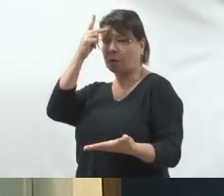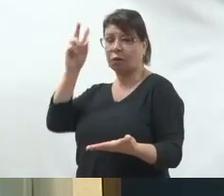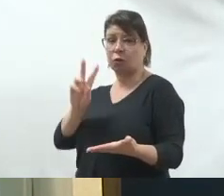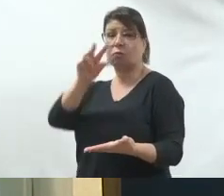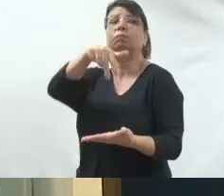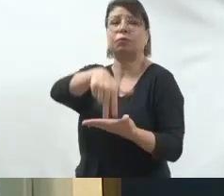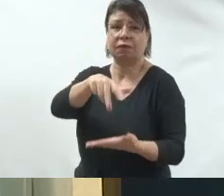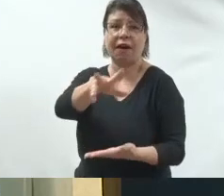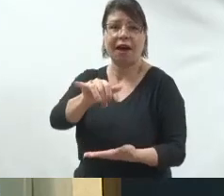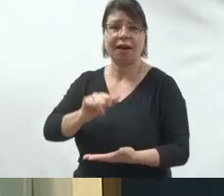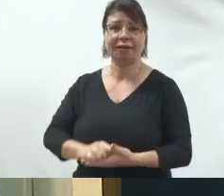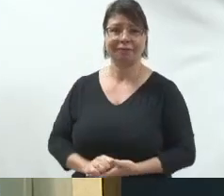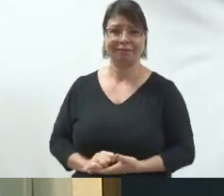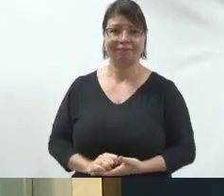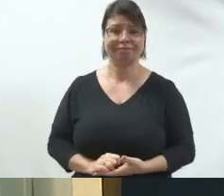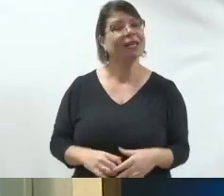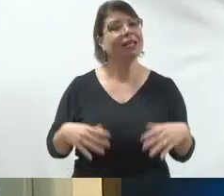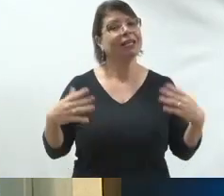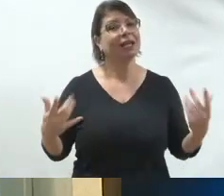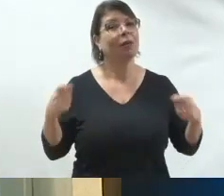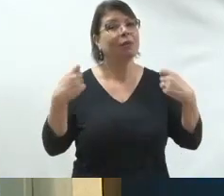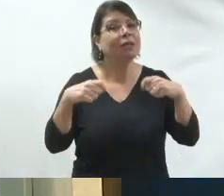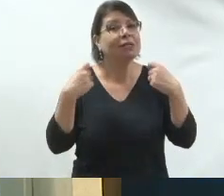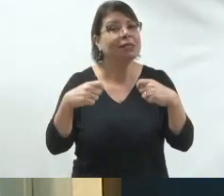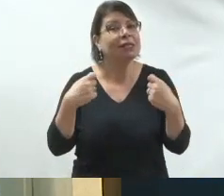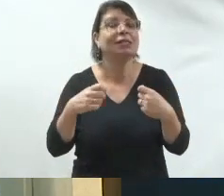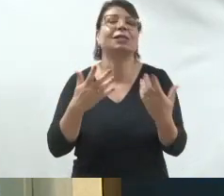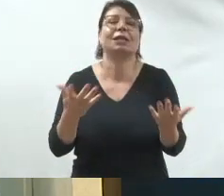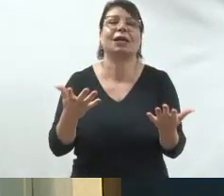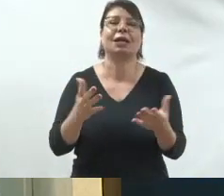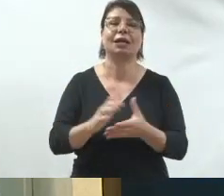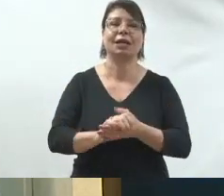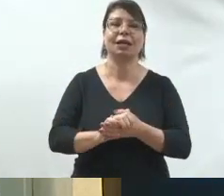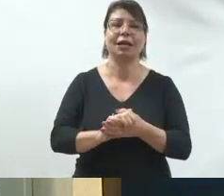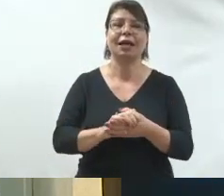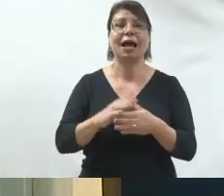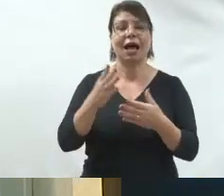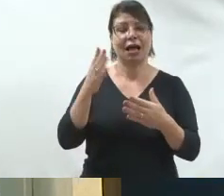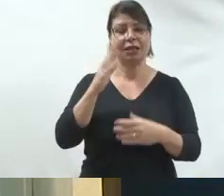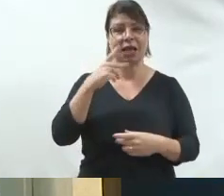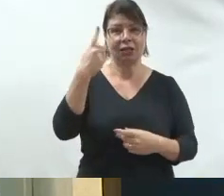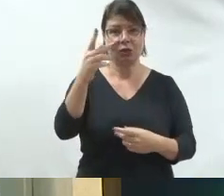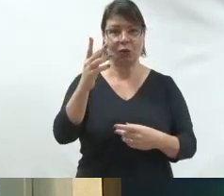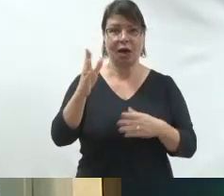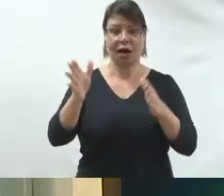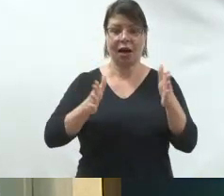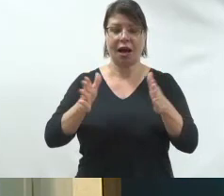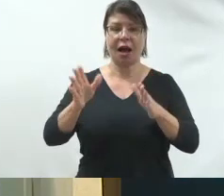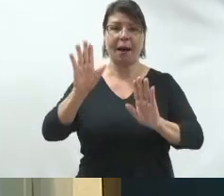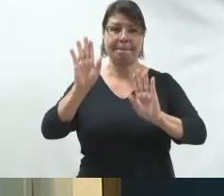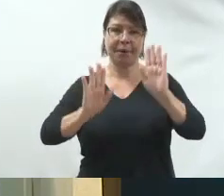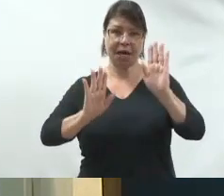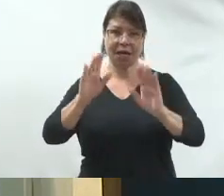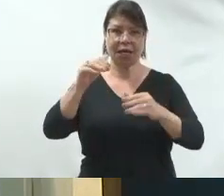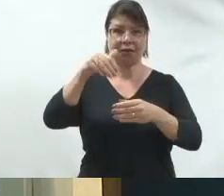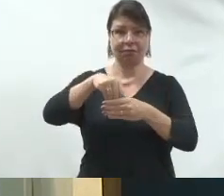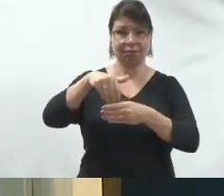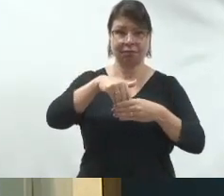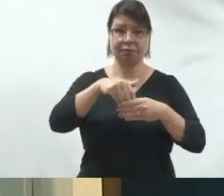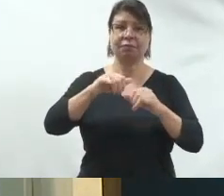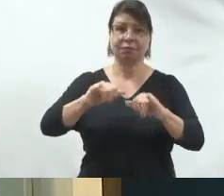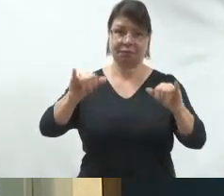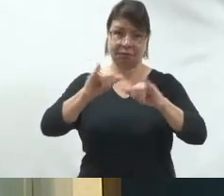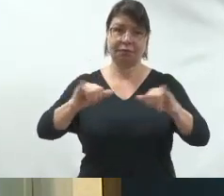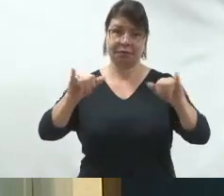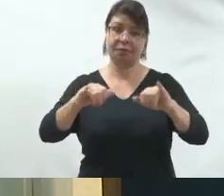pode trazer, em termos de lição, em termos de expectativa, com relação à sua campanha, nesse momento que nós estamos vivendo uma campanha de vereador e prefeito.